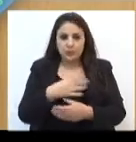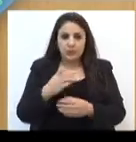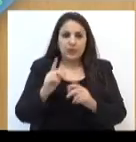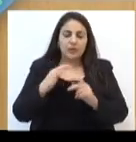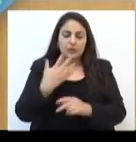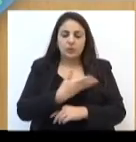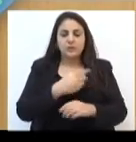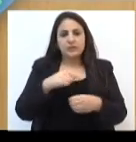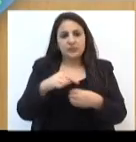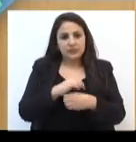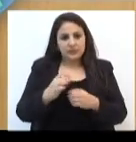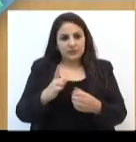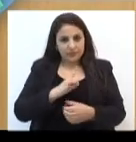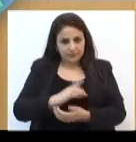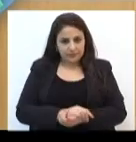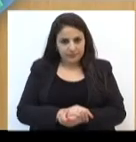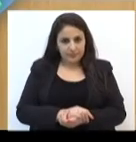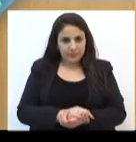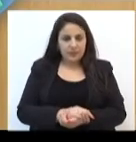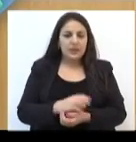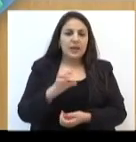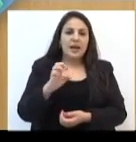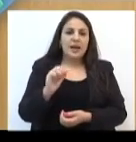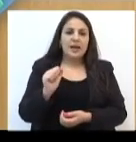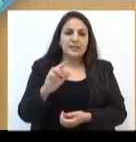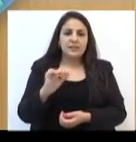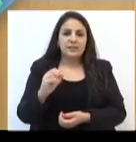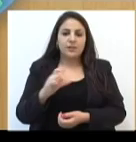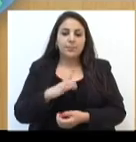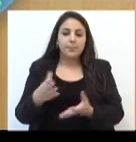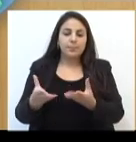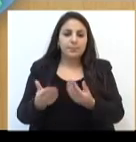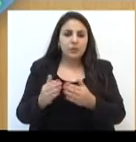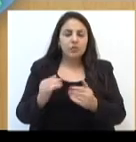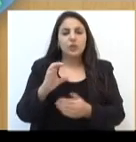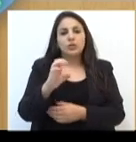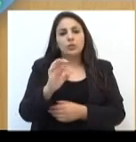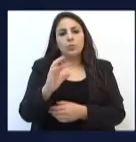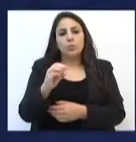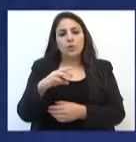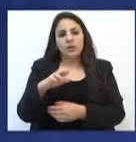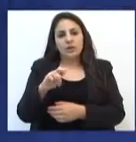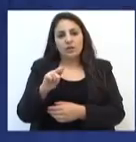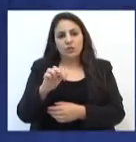O vereador Aristeu Dallalana vai pedir um tomógrafo para o hospital municipal.